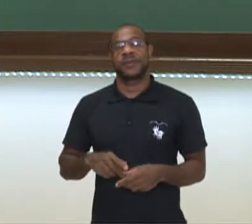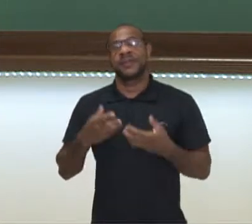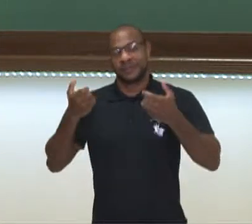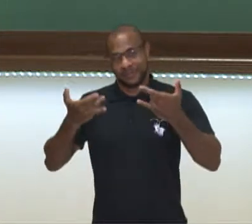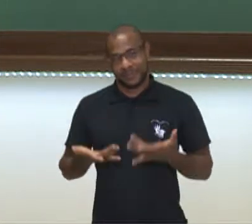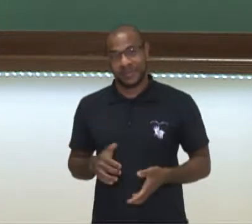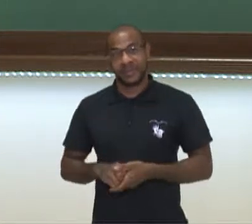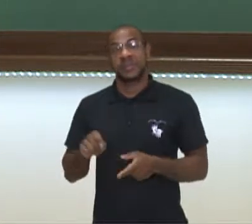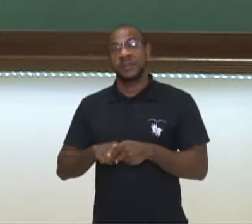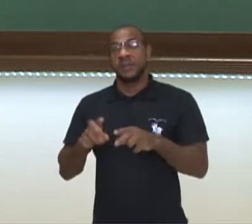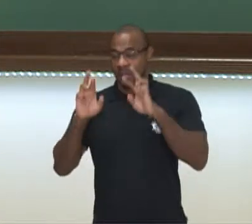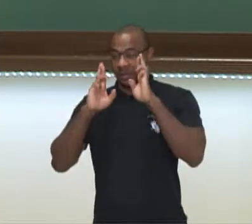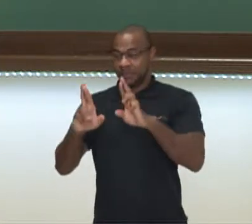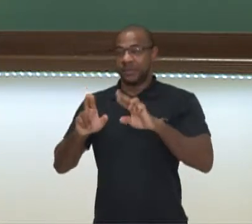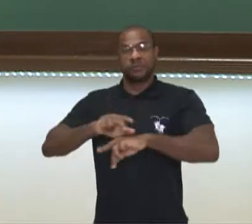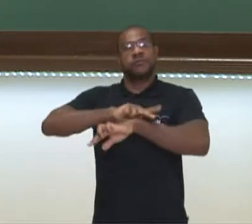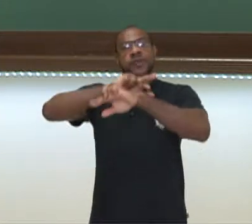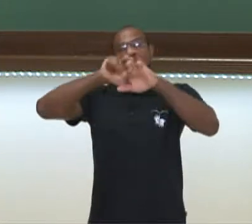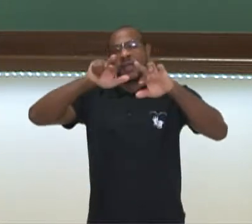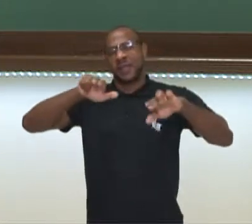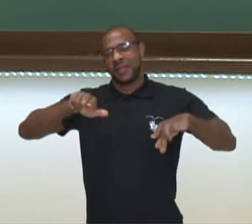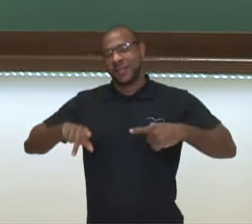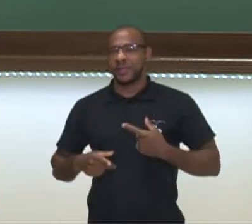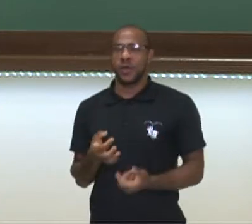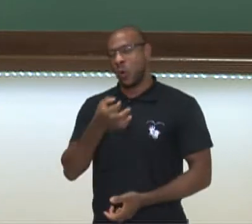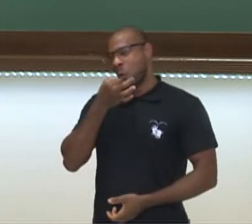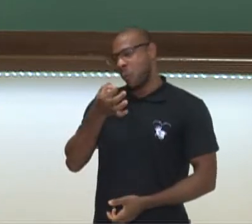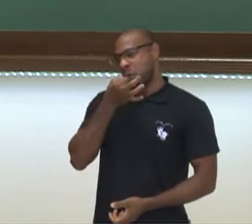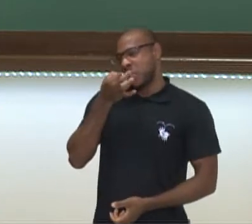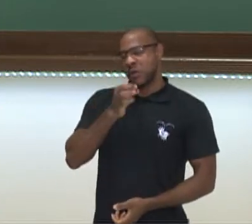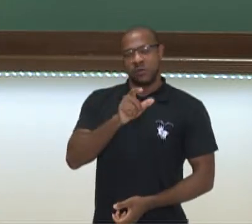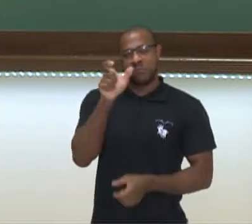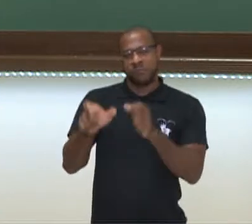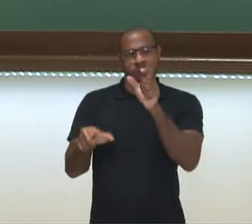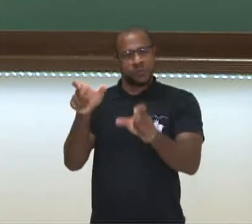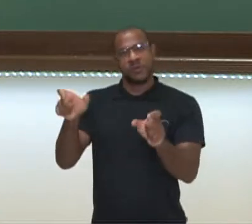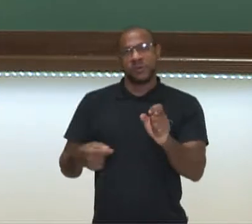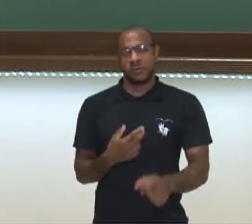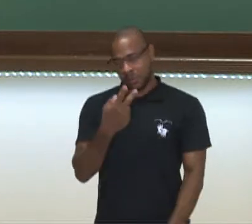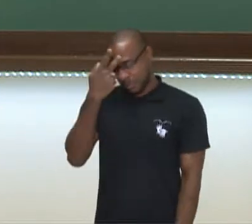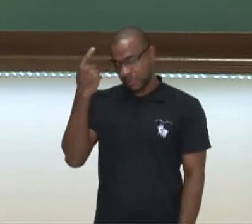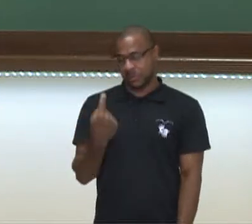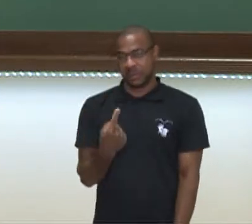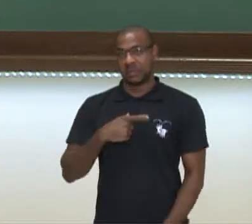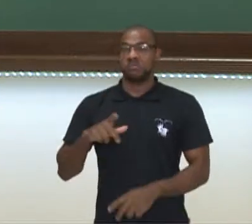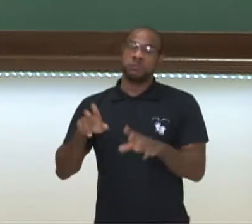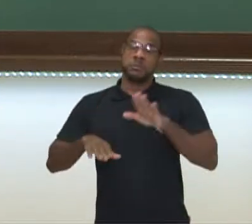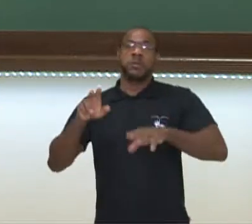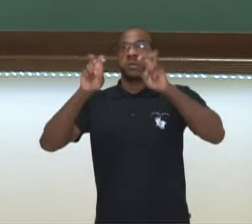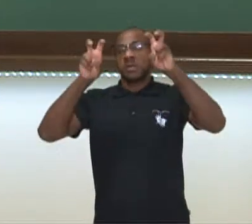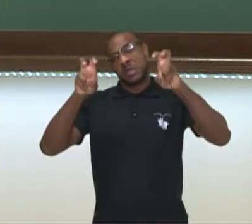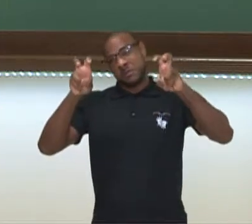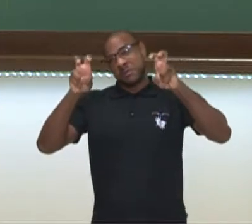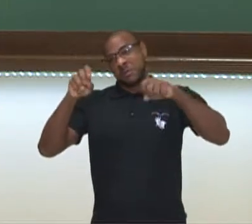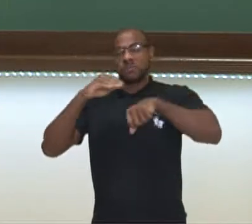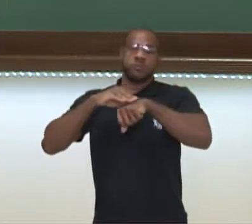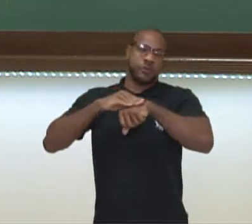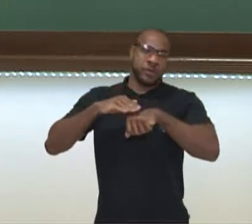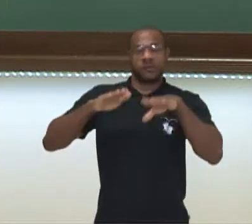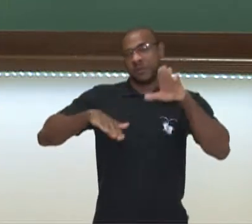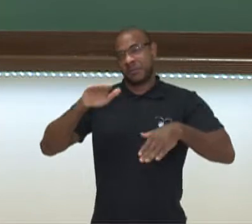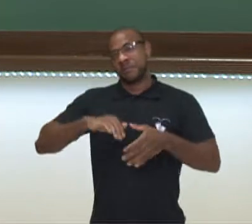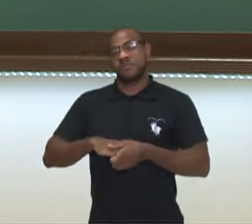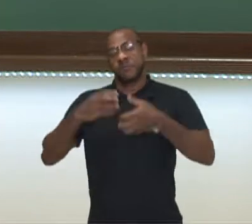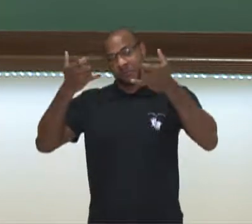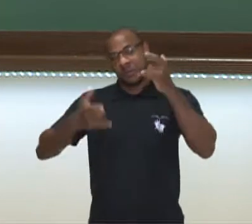e o respeito aos diferentes pontos de vista que uma pessoa tem sobre um assunto, sobre um tema. Vamos falar